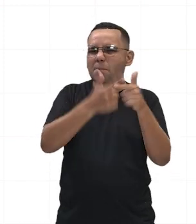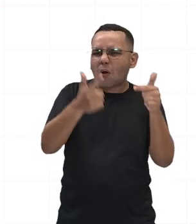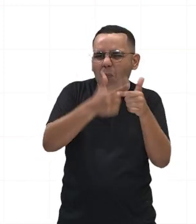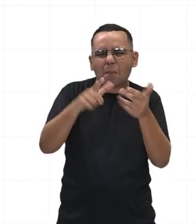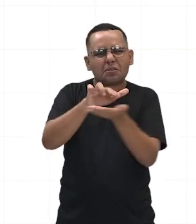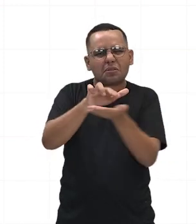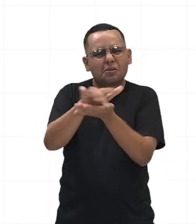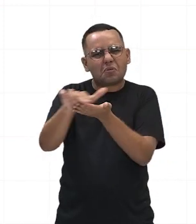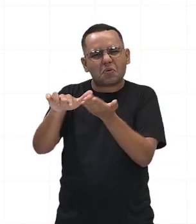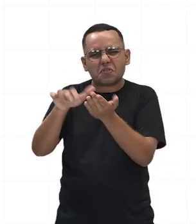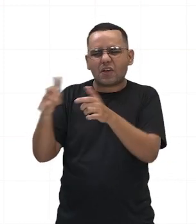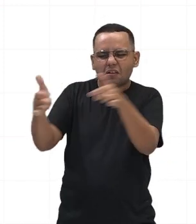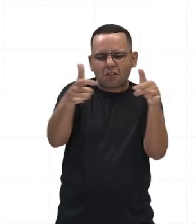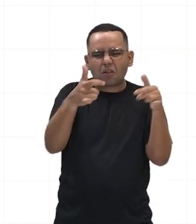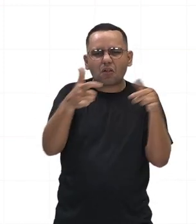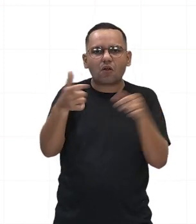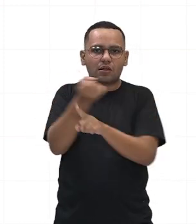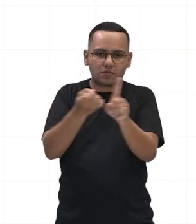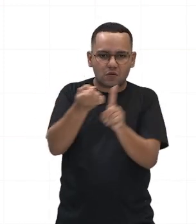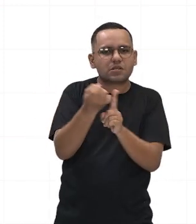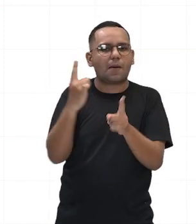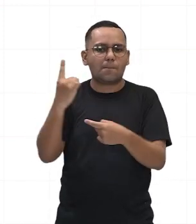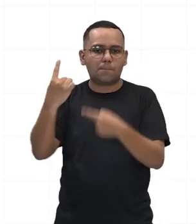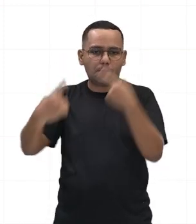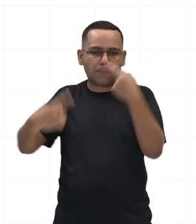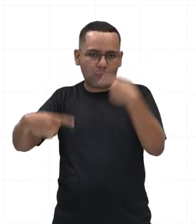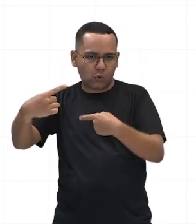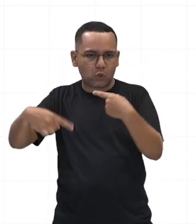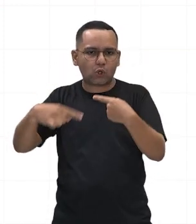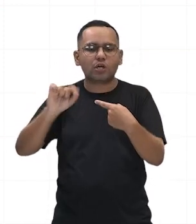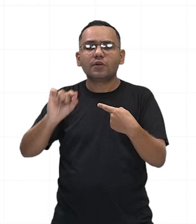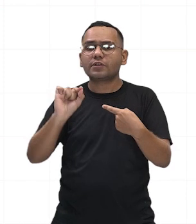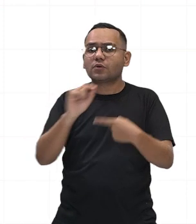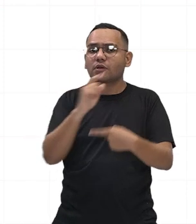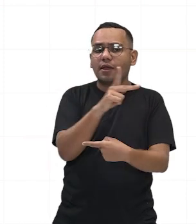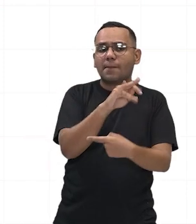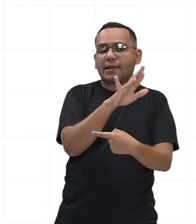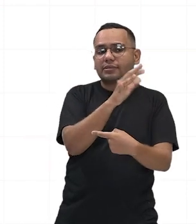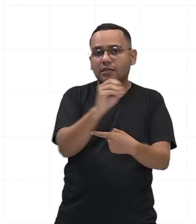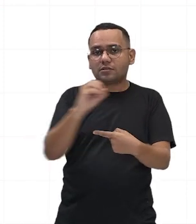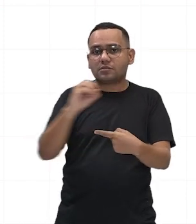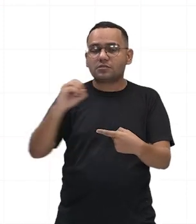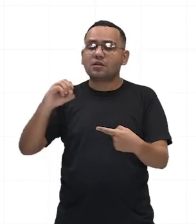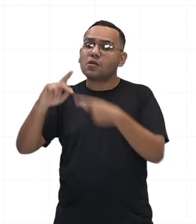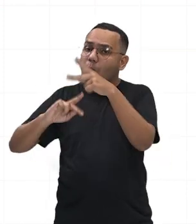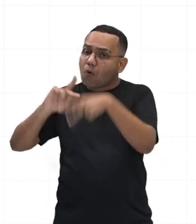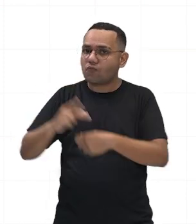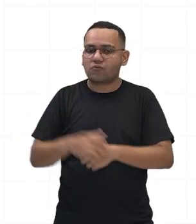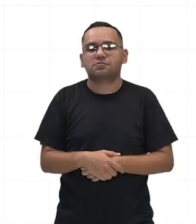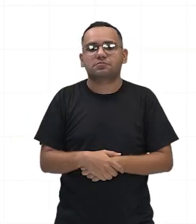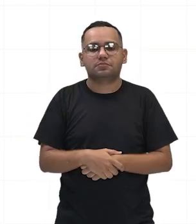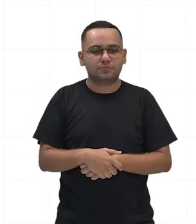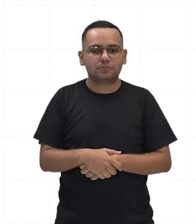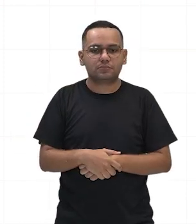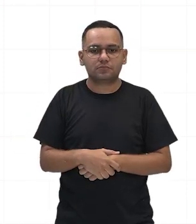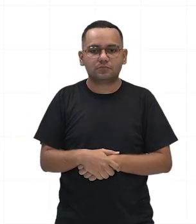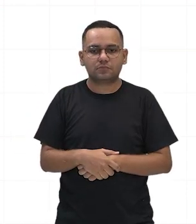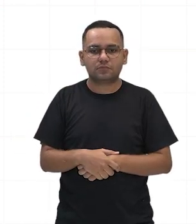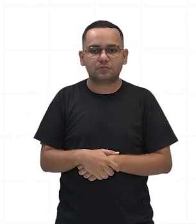políticos protagonizados pelos patrícios e plebeus. O Estado passou a